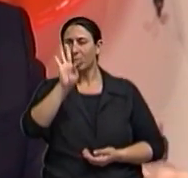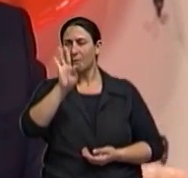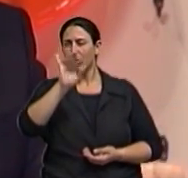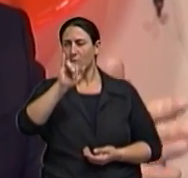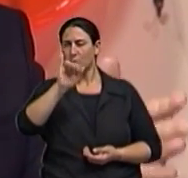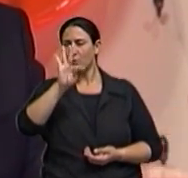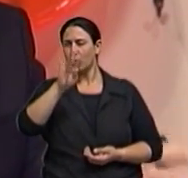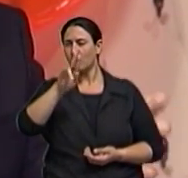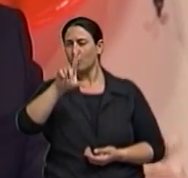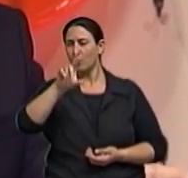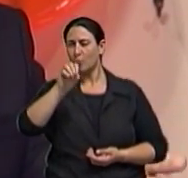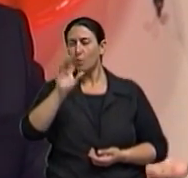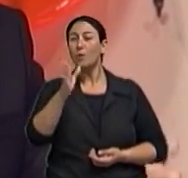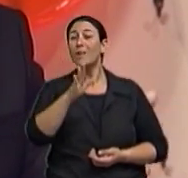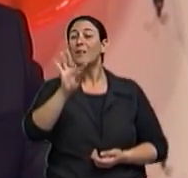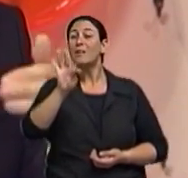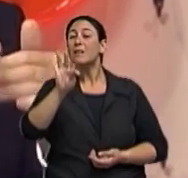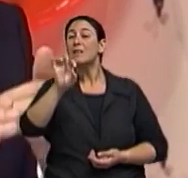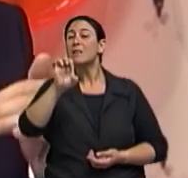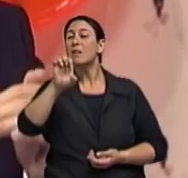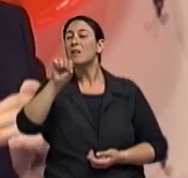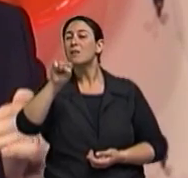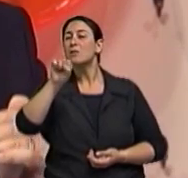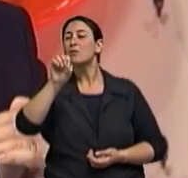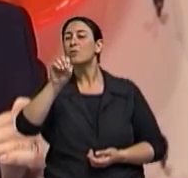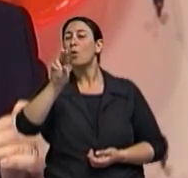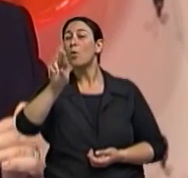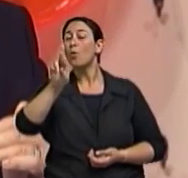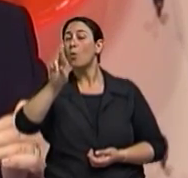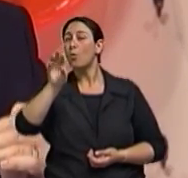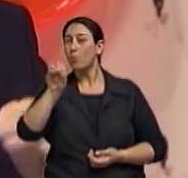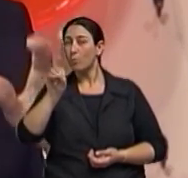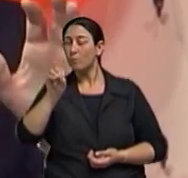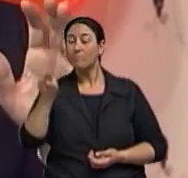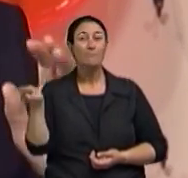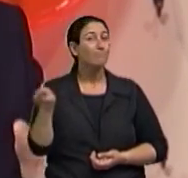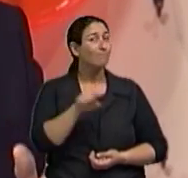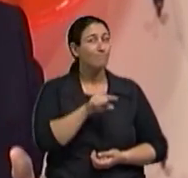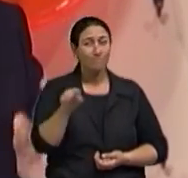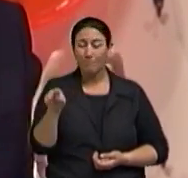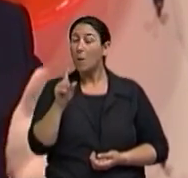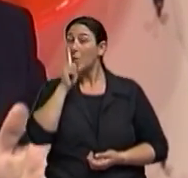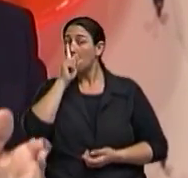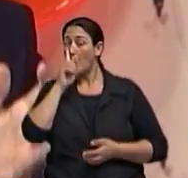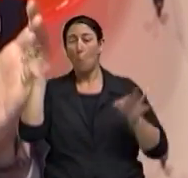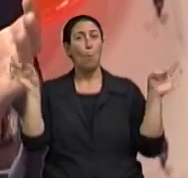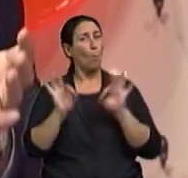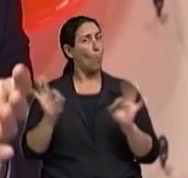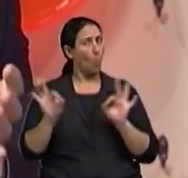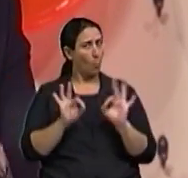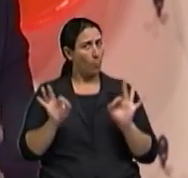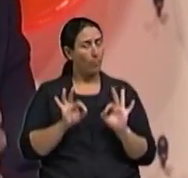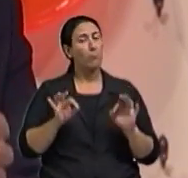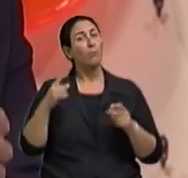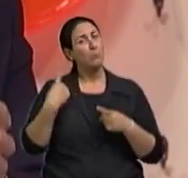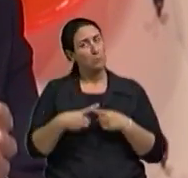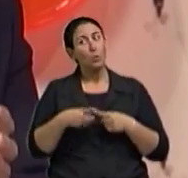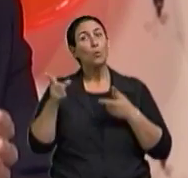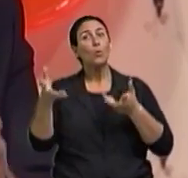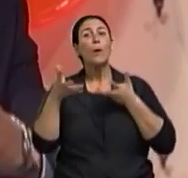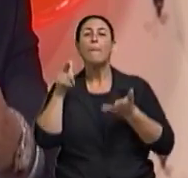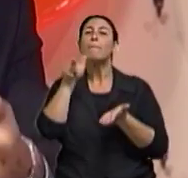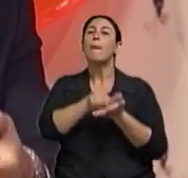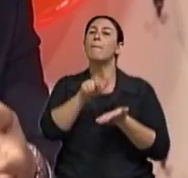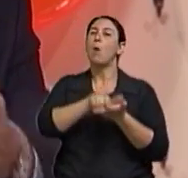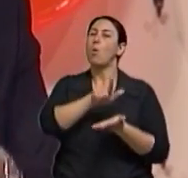do Tesouro, esses sim que são com muito maior prazos, não há risco nenhum porque tu estás buscando papéis do